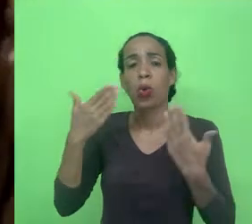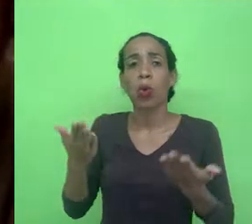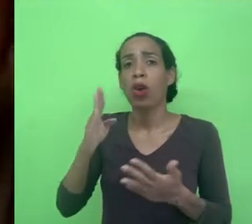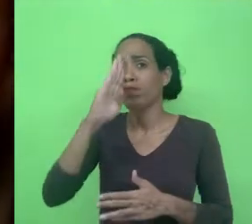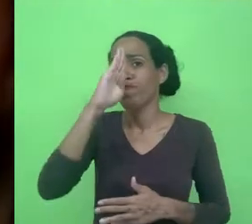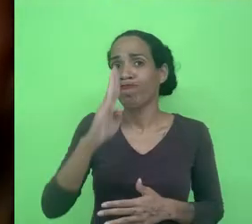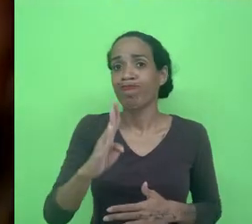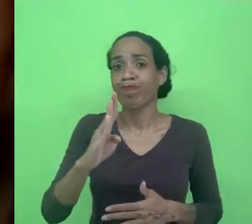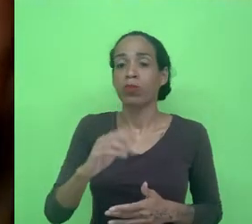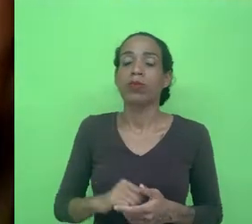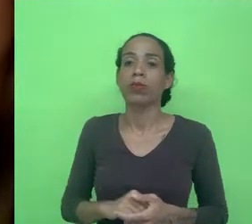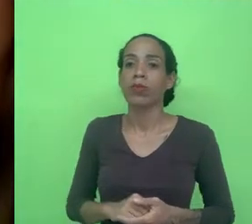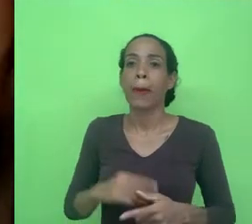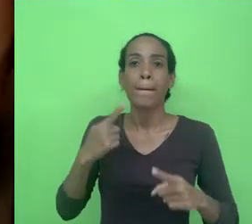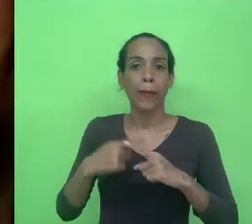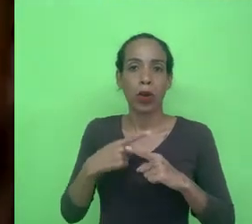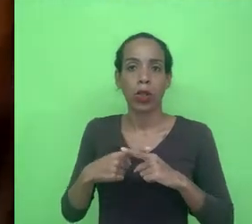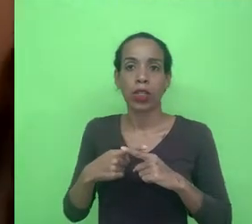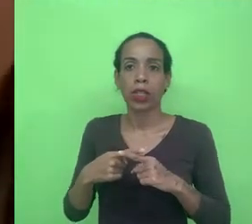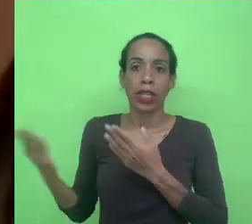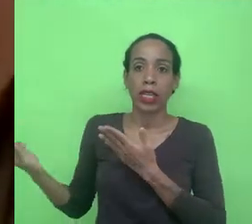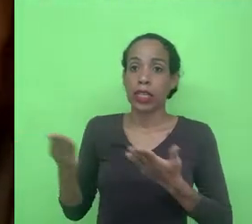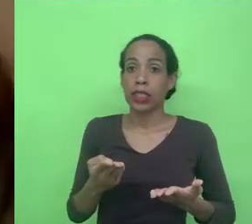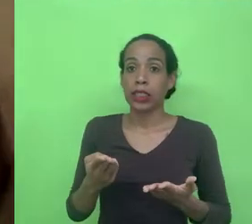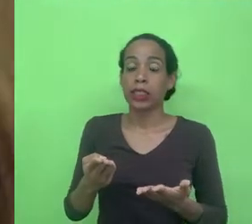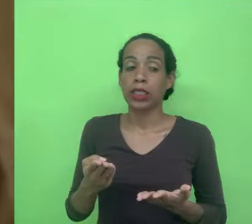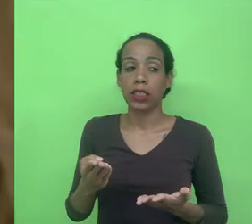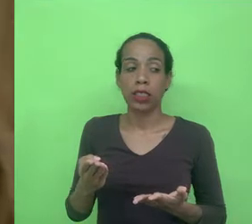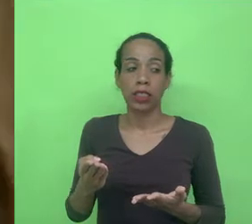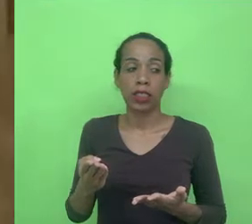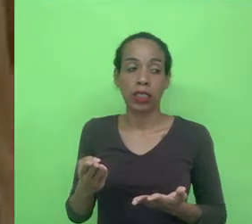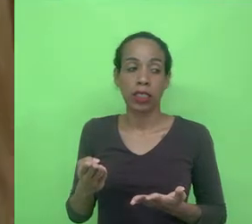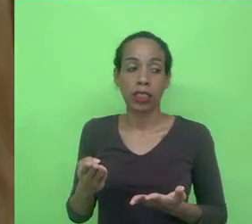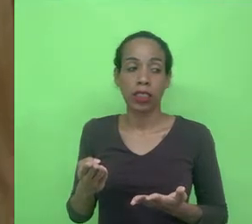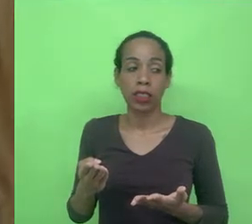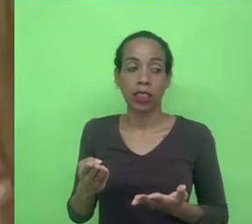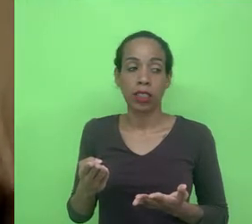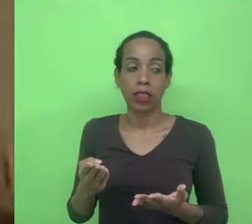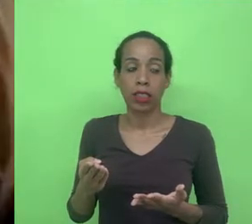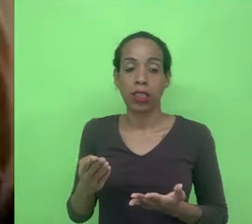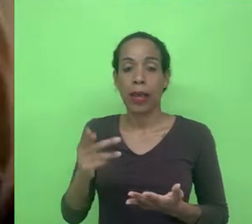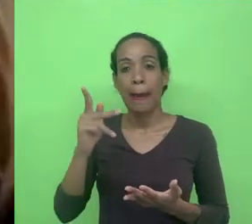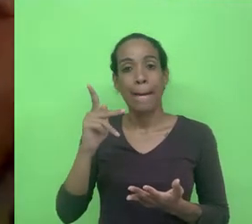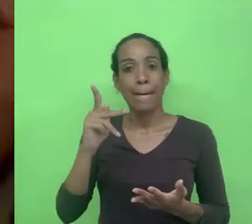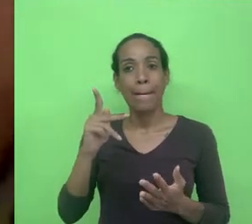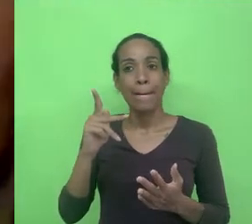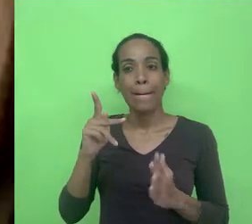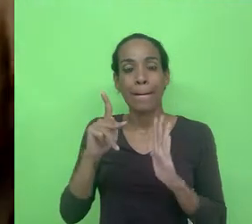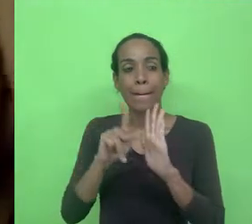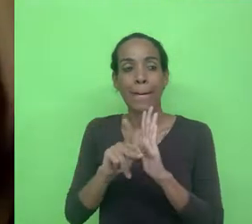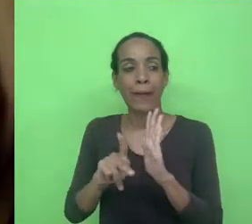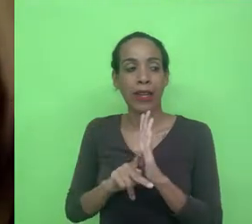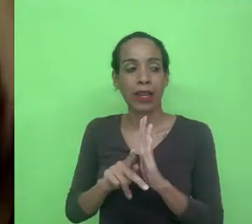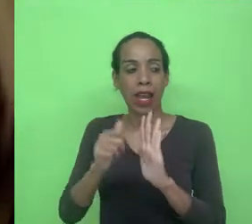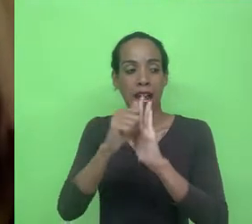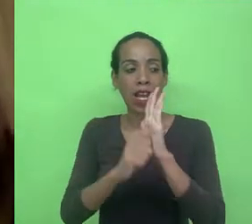porque eu vou trazer aqui vou parafrasear o título de um artigo que tem